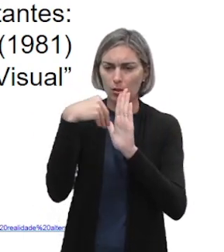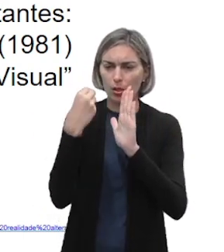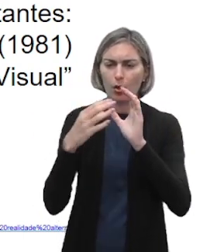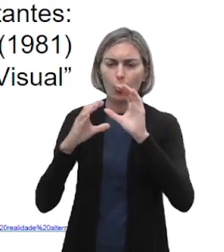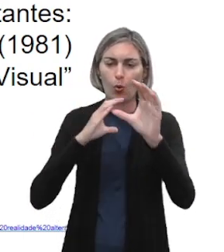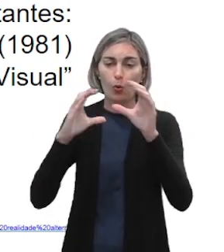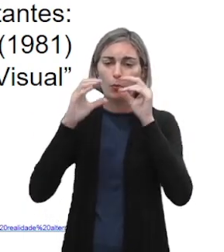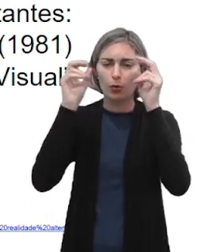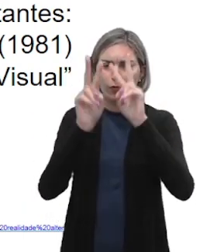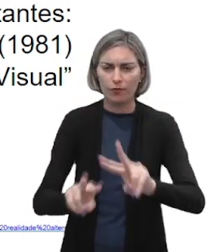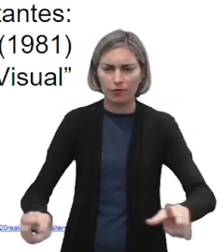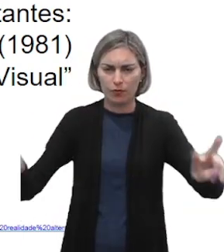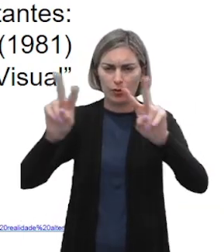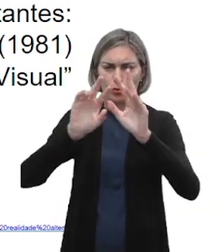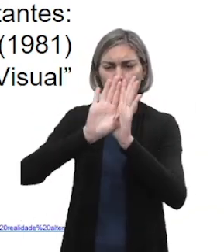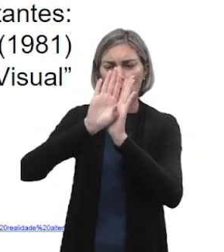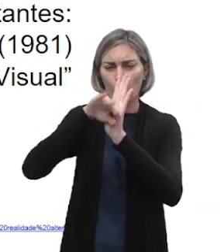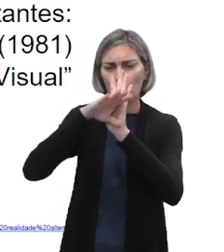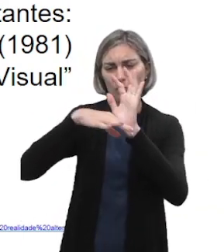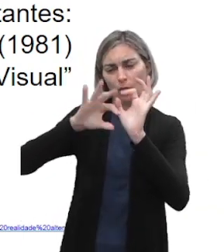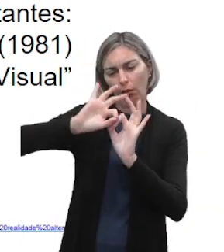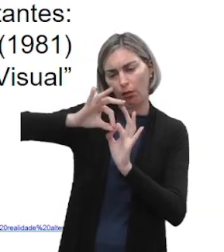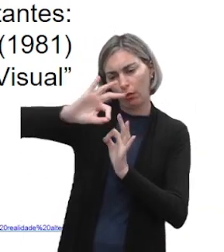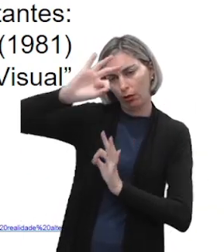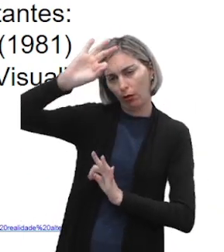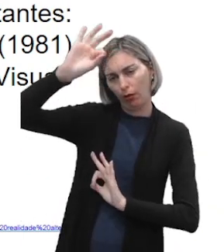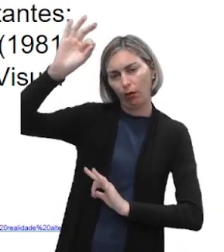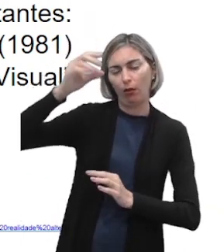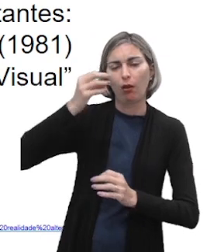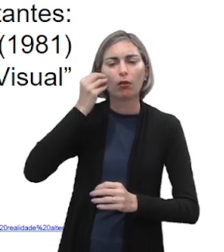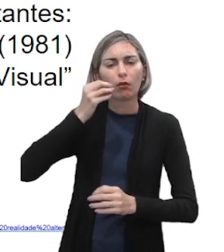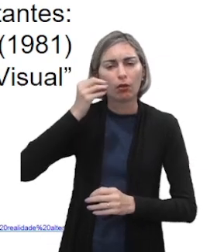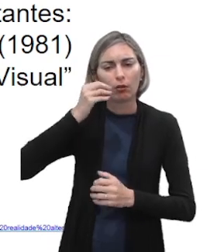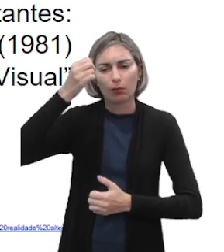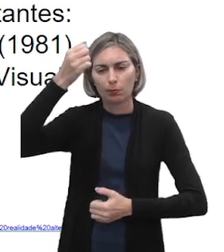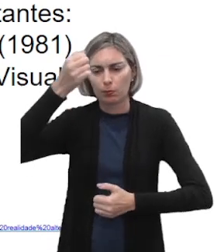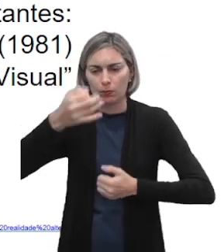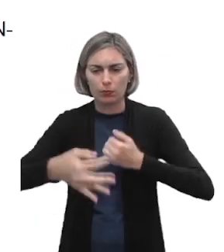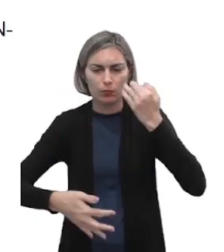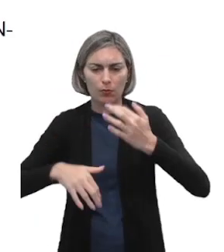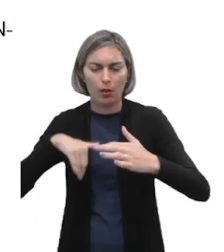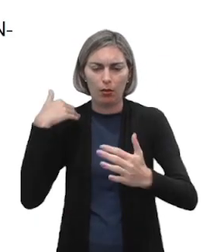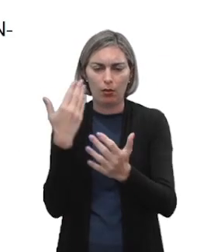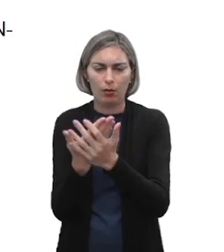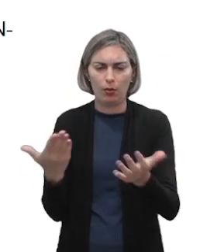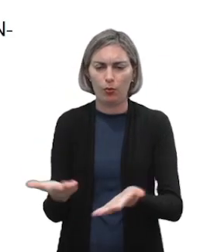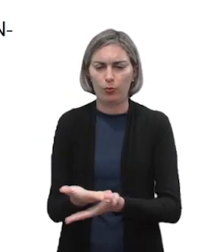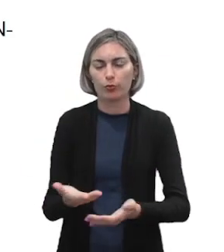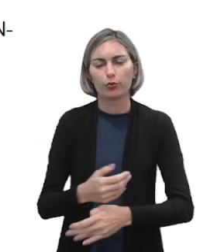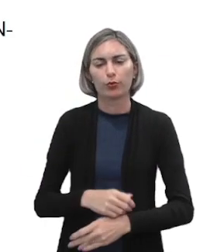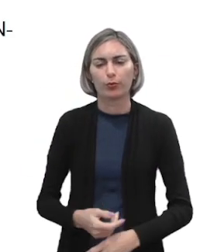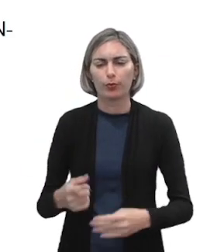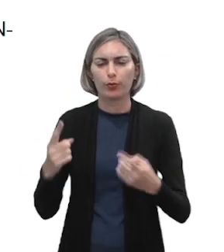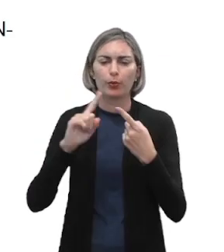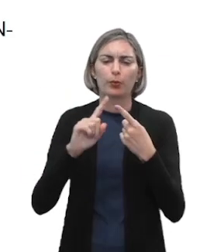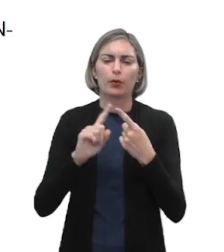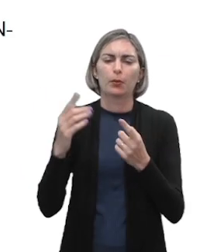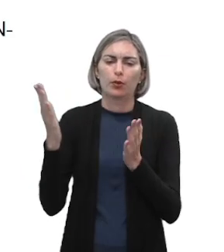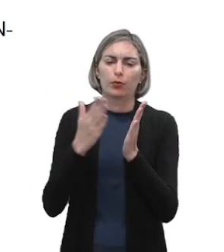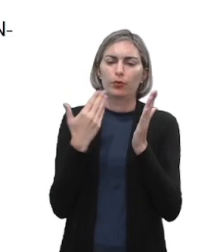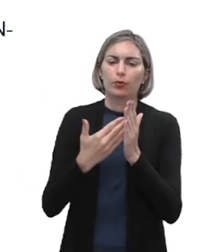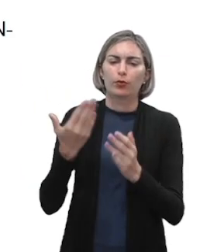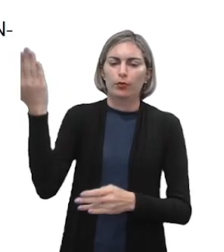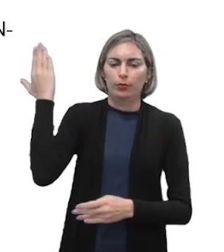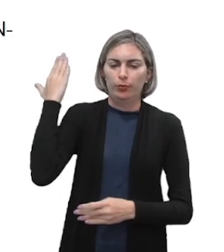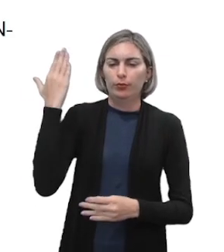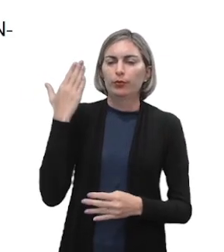conceito tão amplo, que a gente está tentando definir até hoje. Então, o primeiro livro de